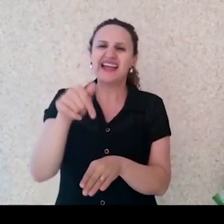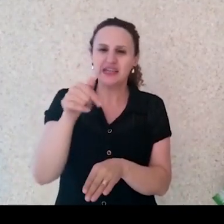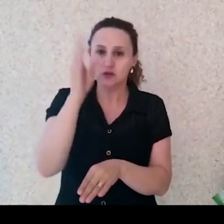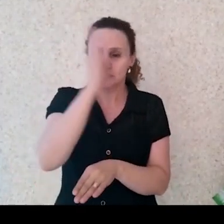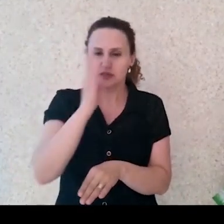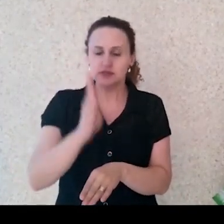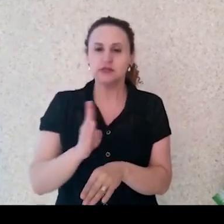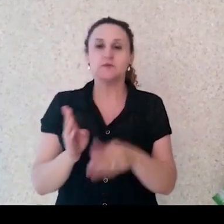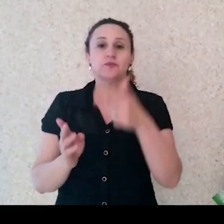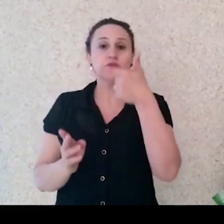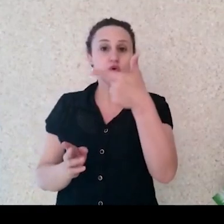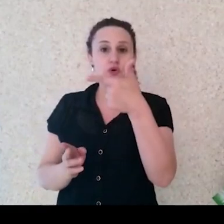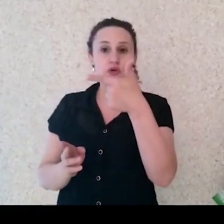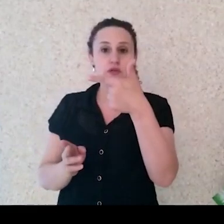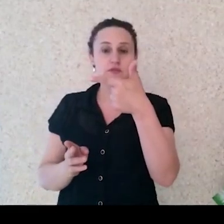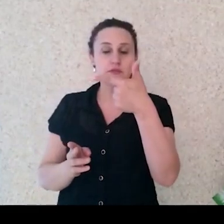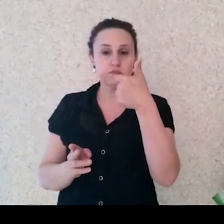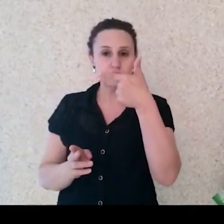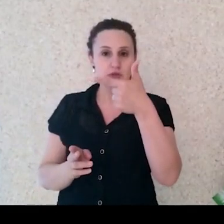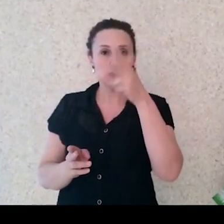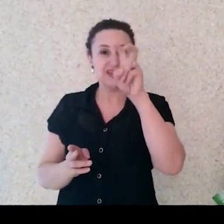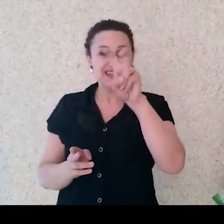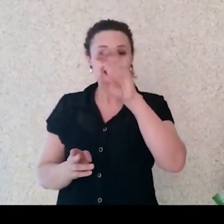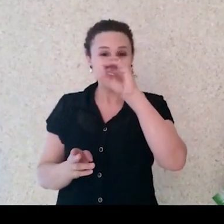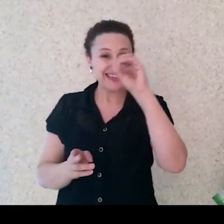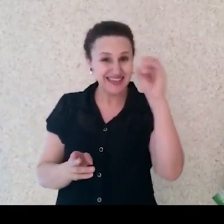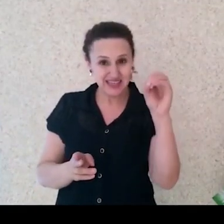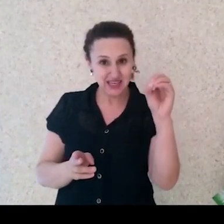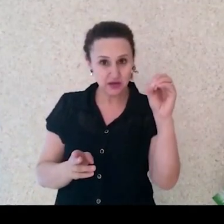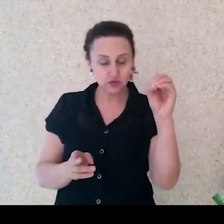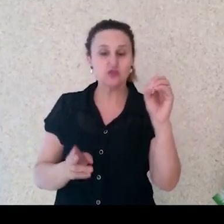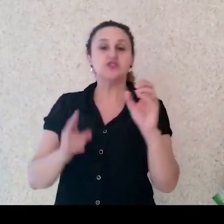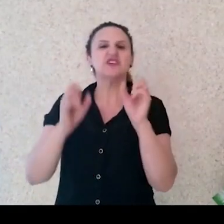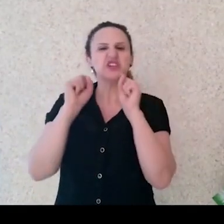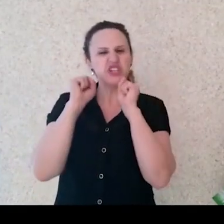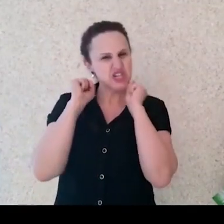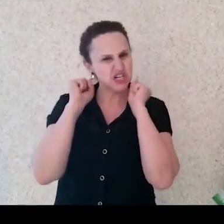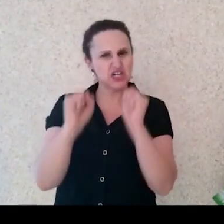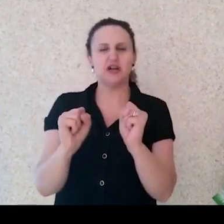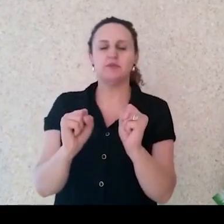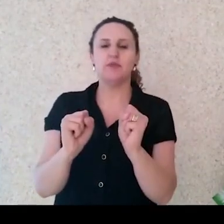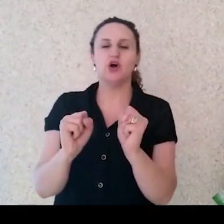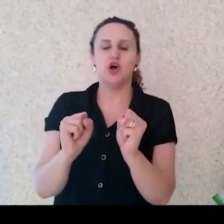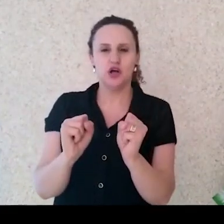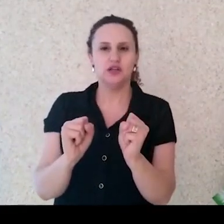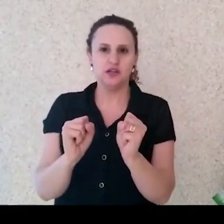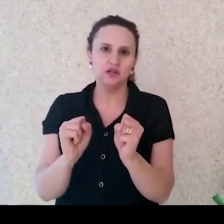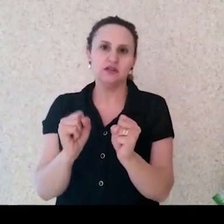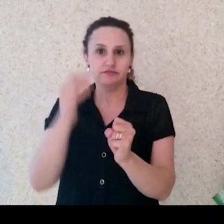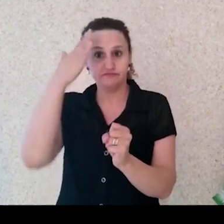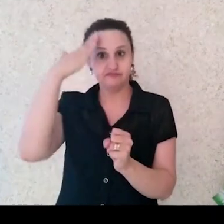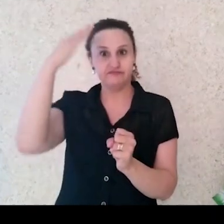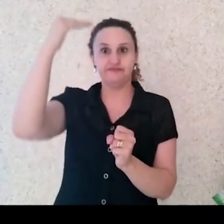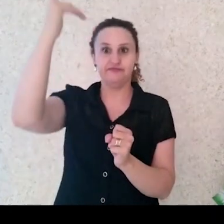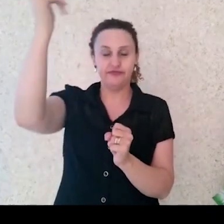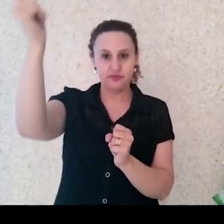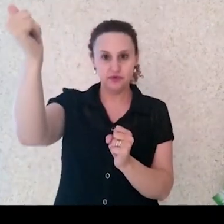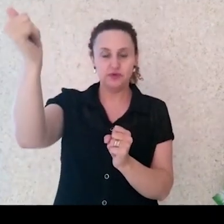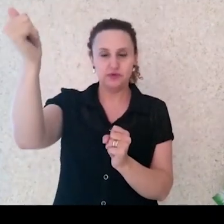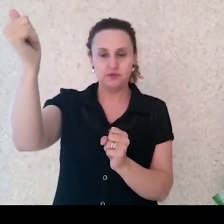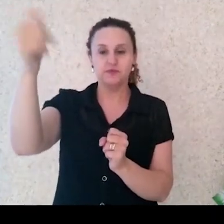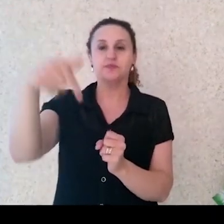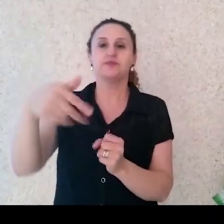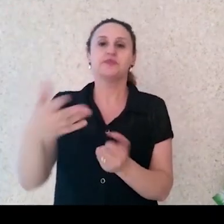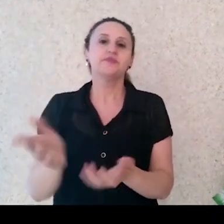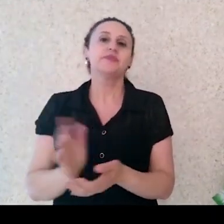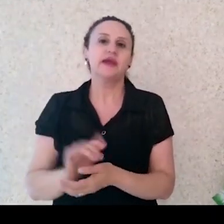ser considerado um best-seller. Por quê? Porque o nosso país ainda não é um grande público consumidor de livros. E aí vem um dado interessante.